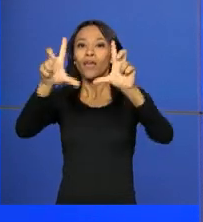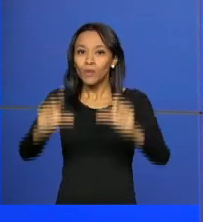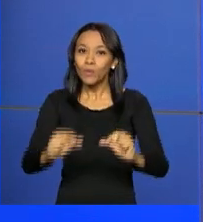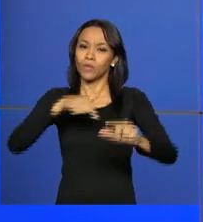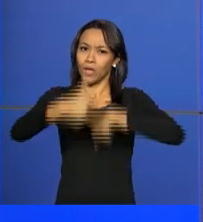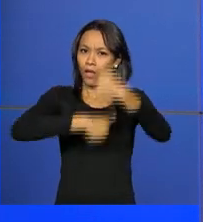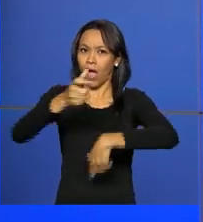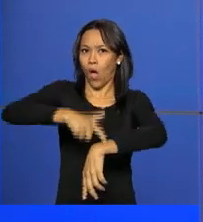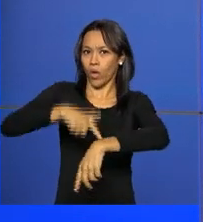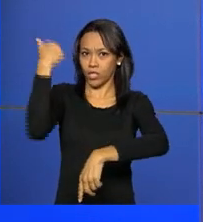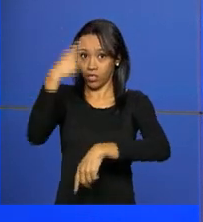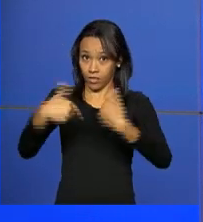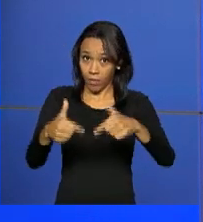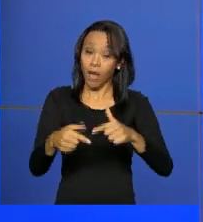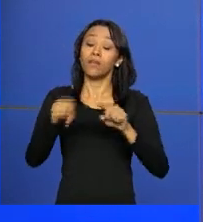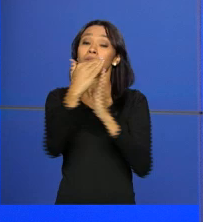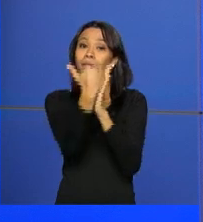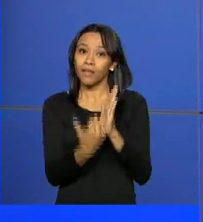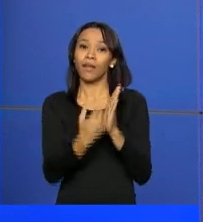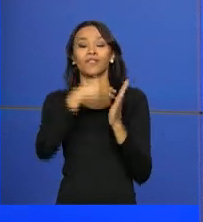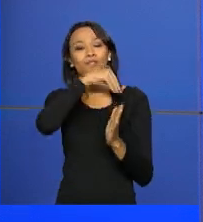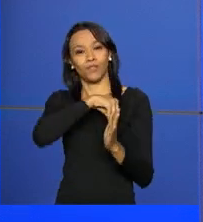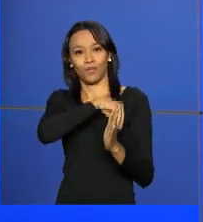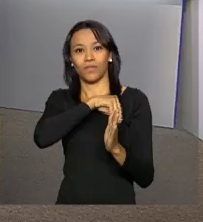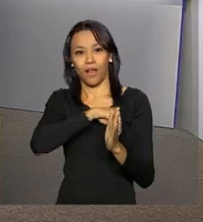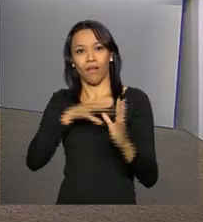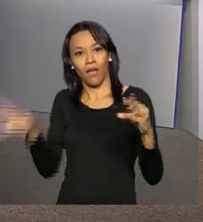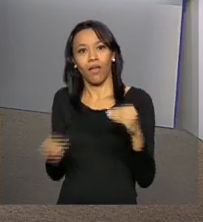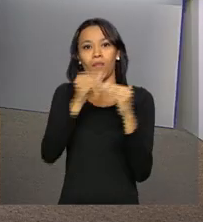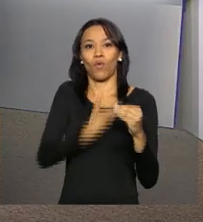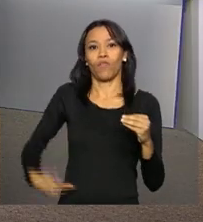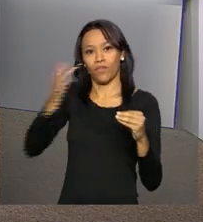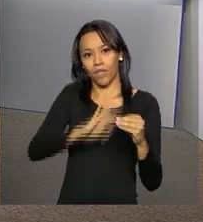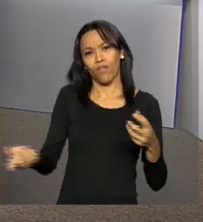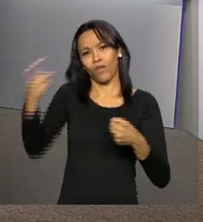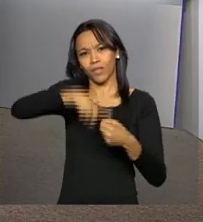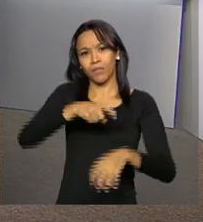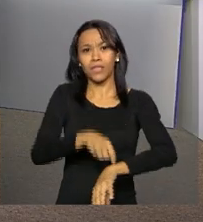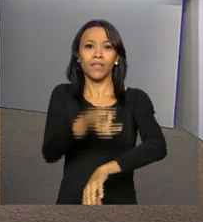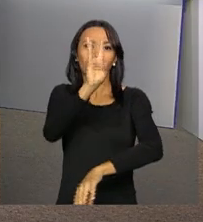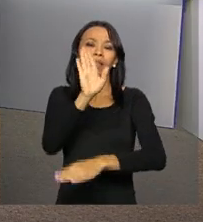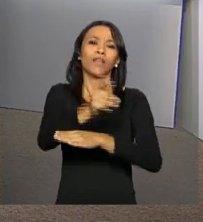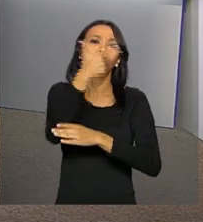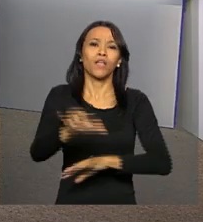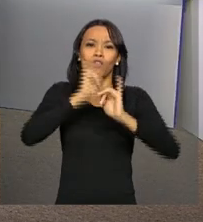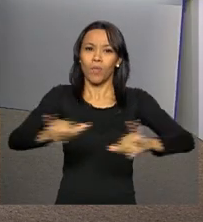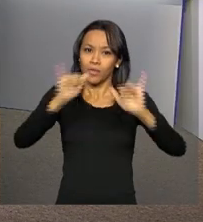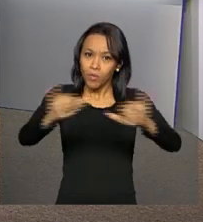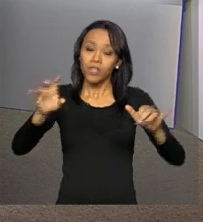E metade da perda salarial é ressarcida pelo governo federal. Voltamos às três da tarde com outras informações.